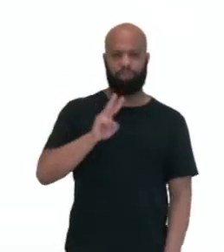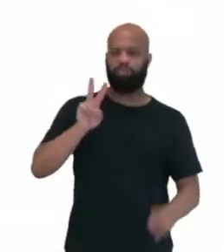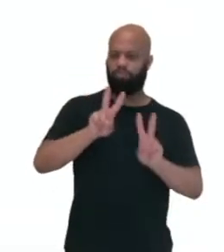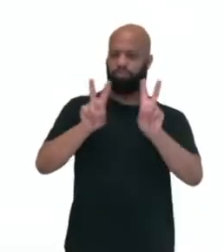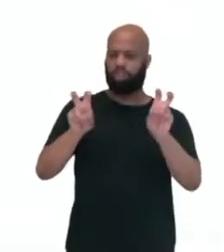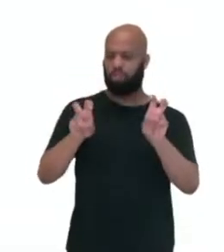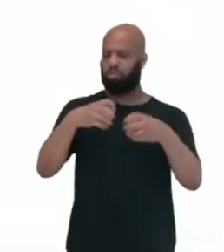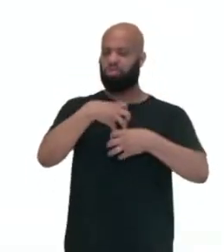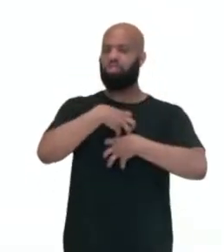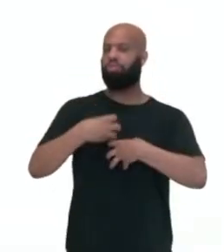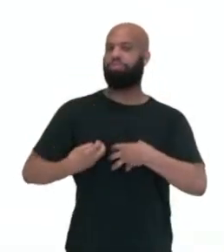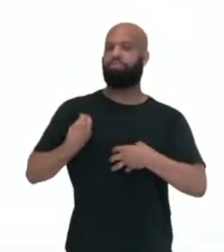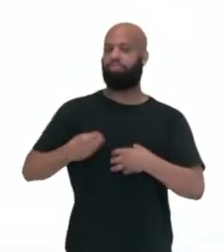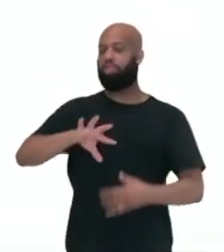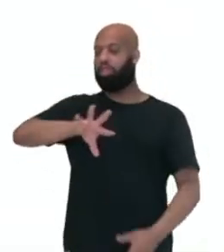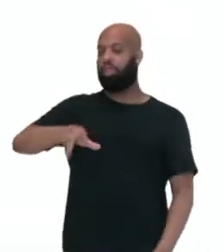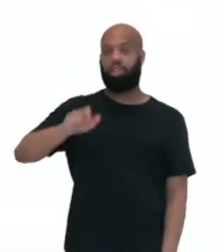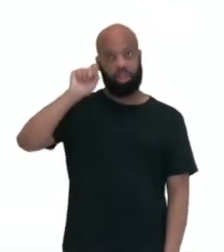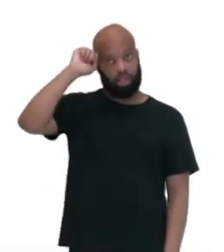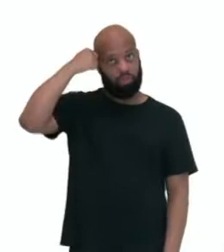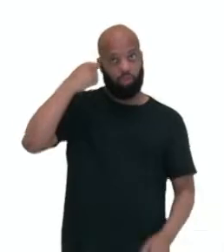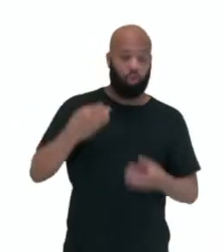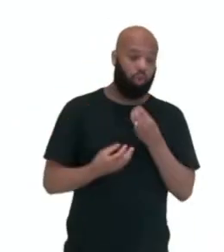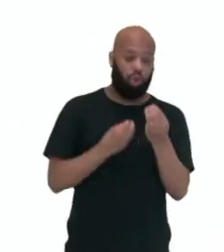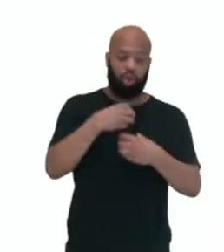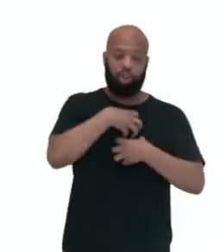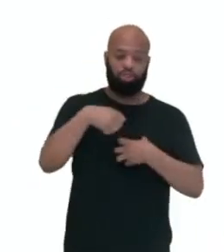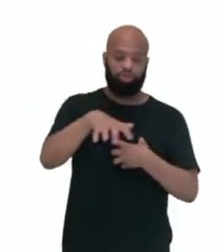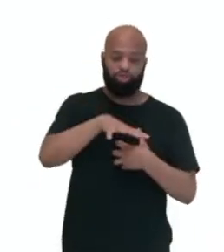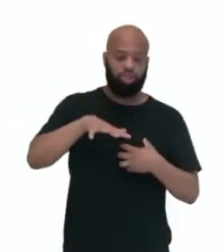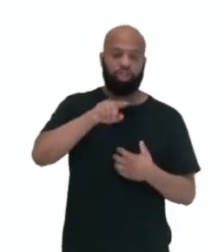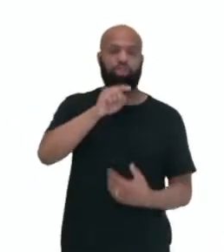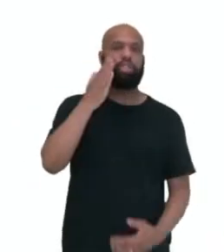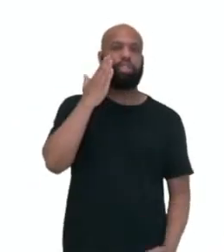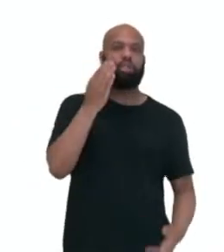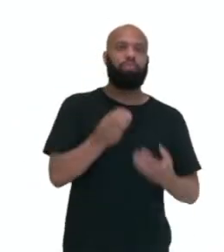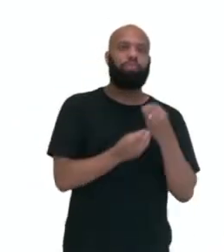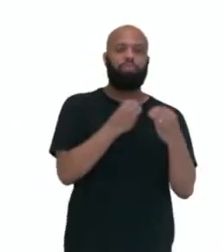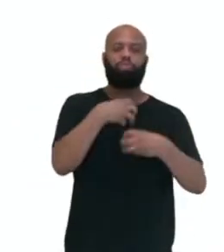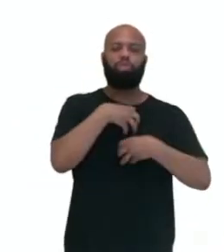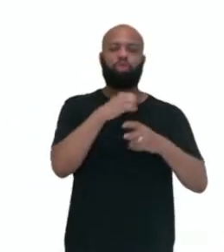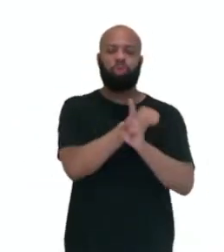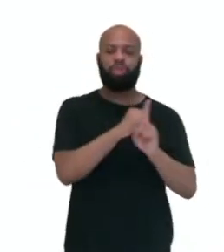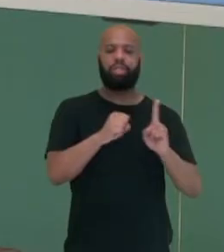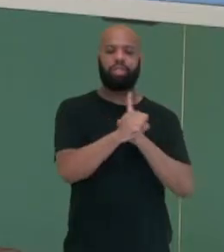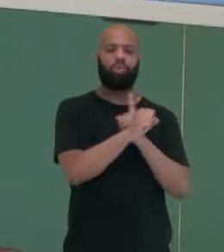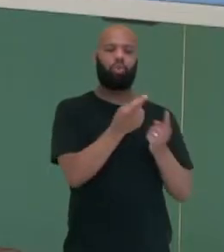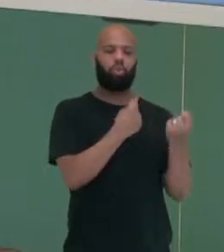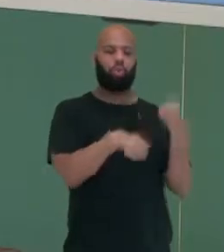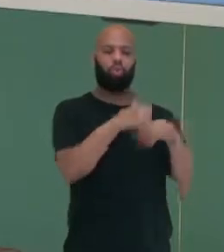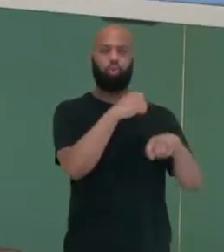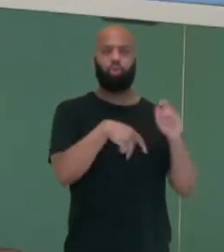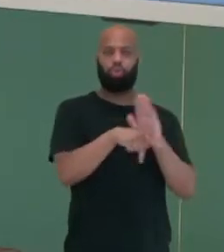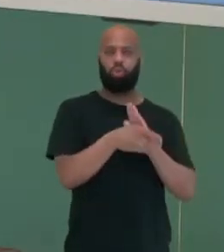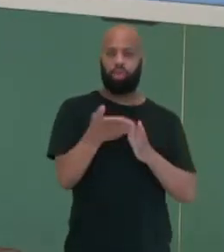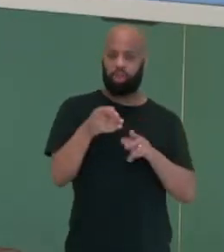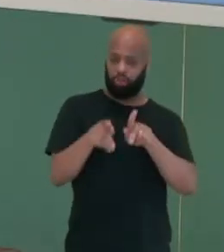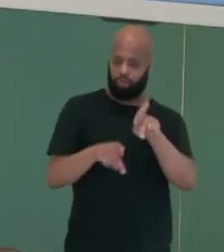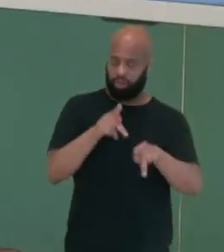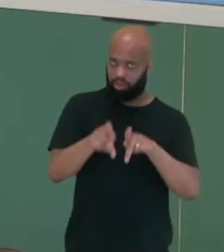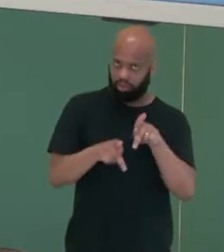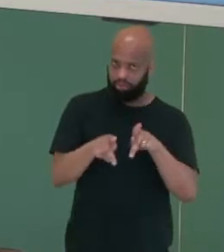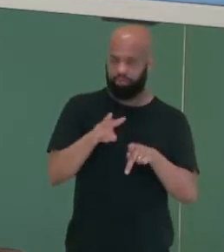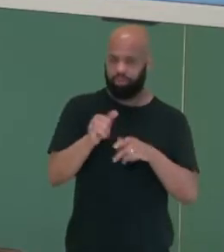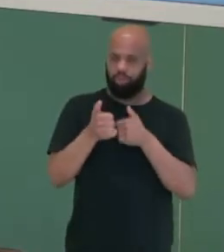de vida no continente africano, como é que são de um modo geral, né? E sabem como são as condições sociais e econômicas dessa população? Vamos